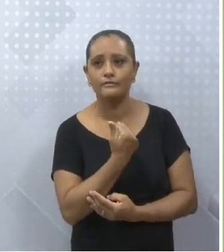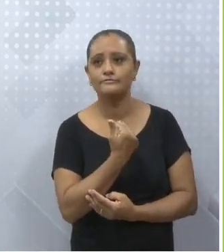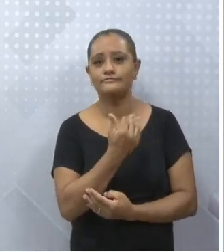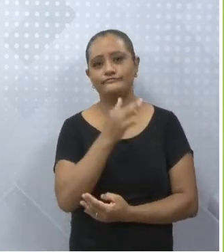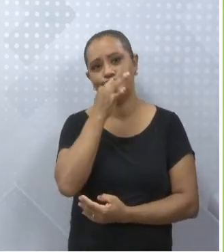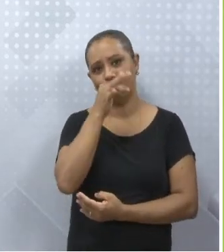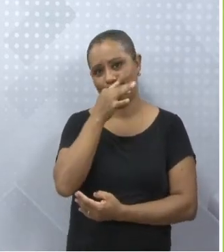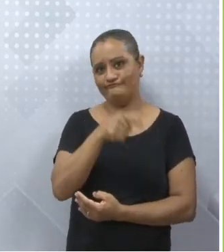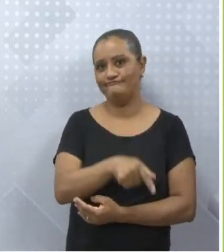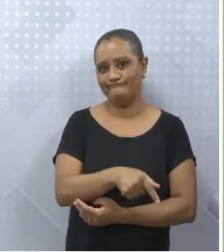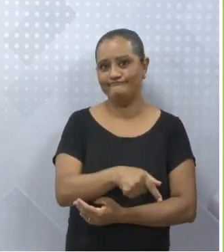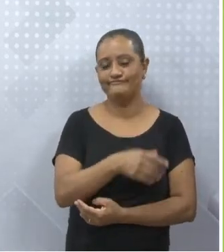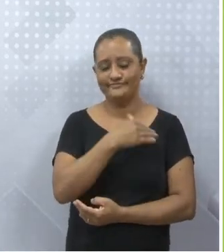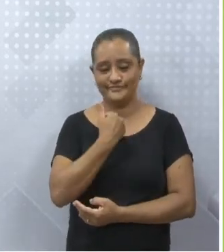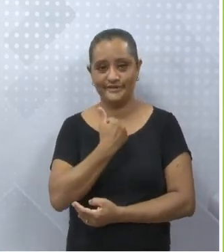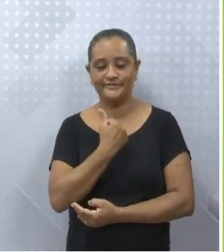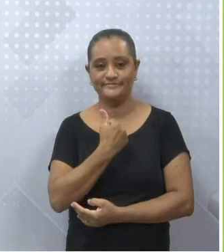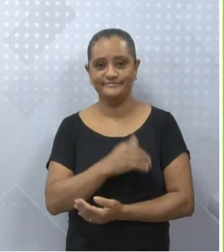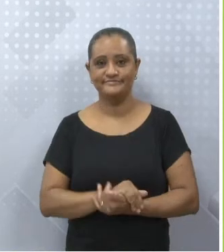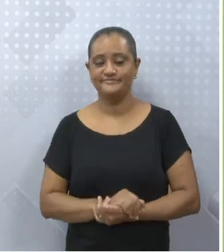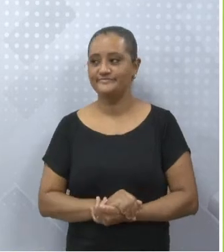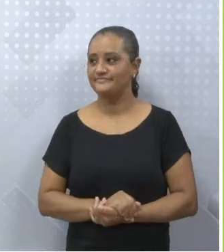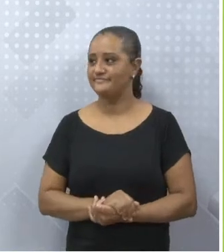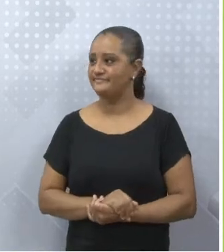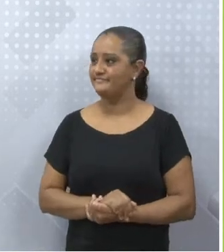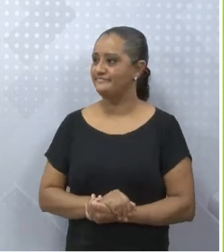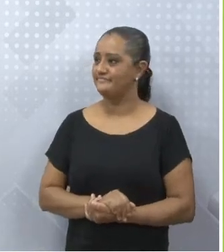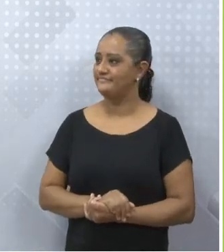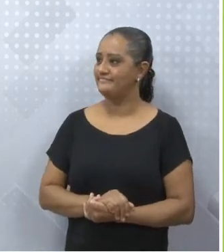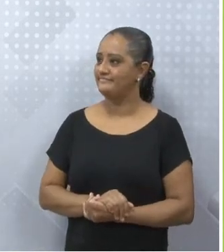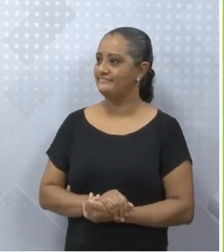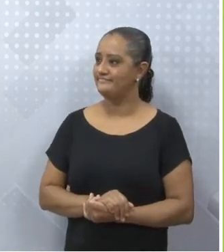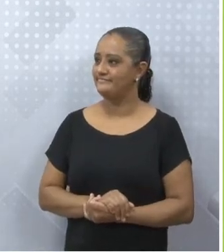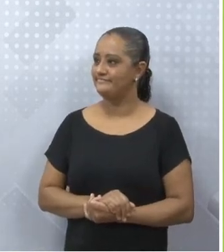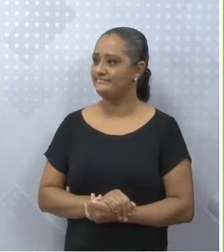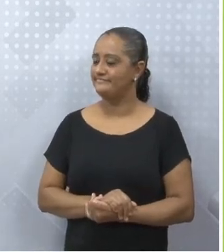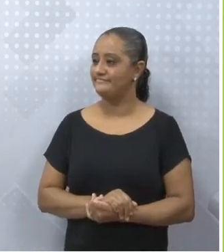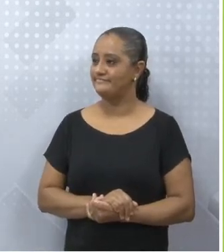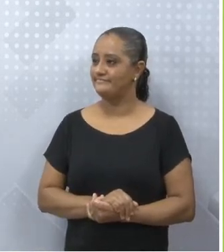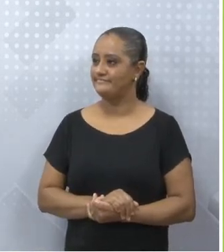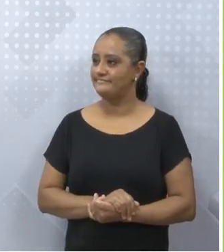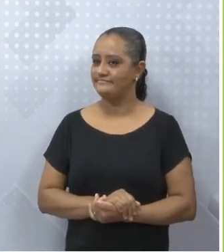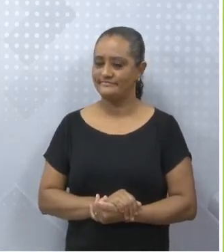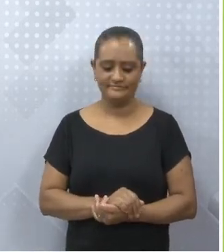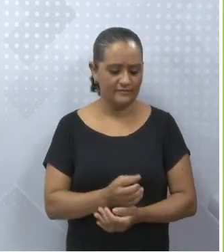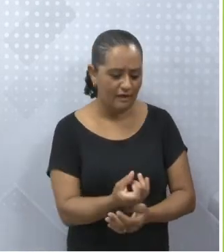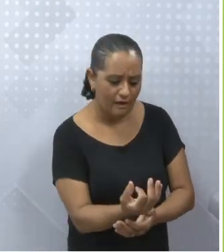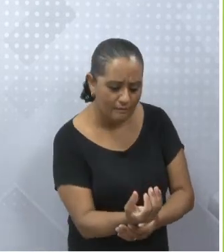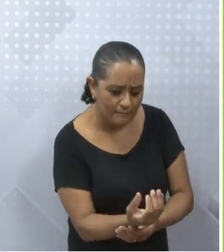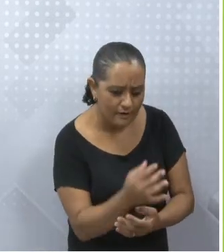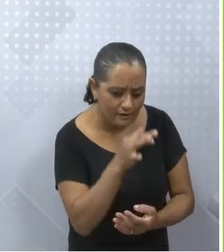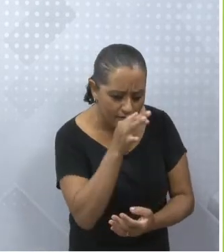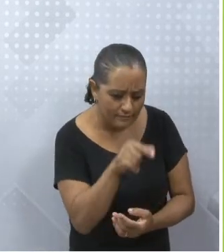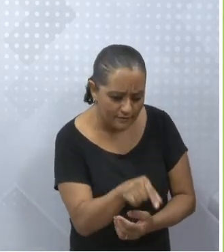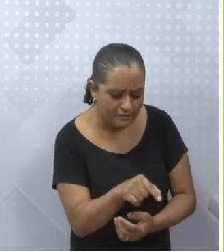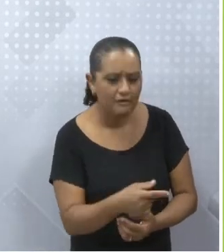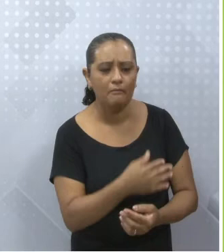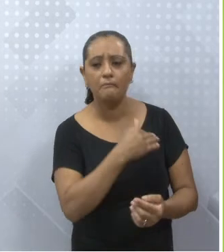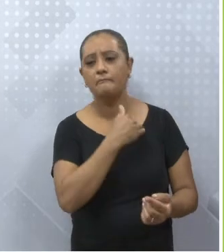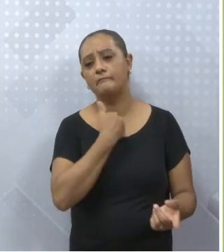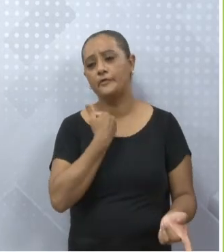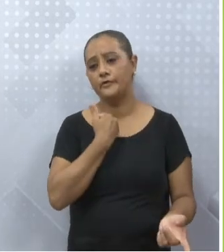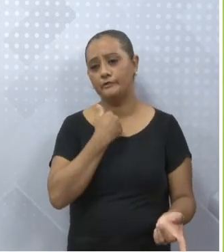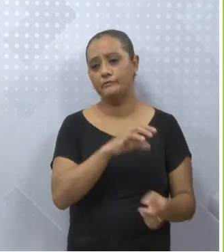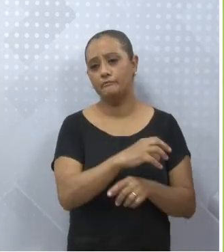Todos eles estão em vermelho. Para que você perceba bem a diferença. A plantinha morreu. Quando eu tenho a plantinha